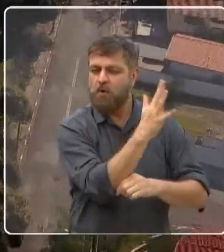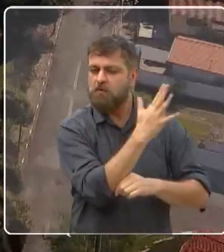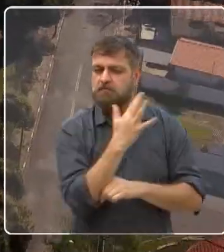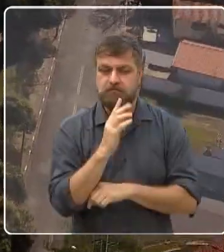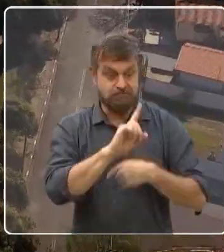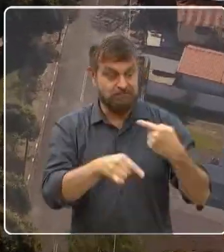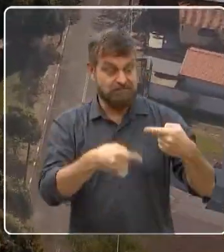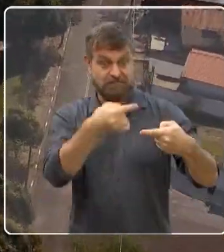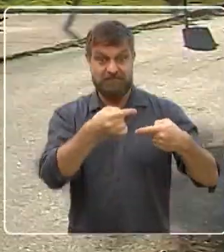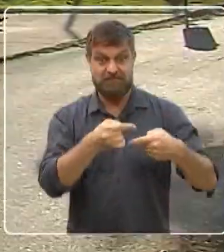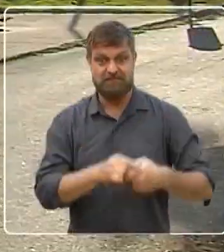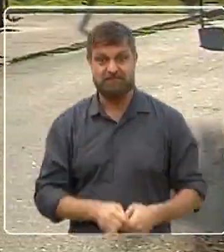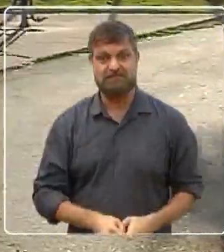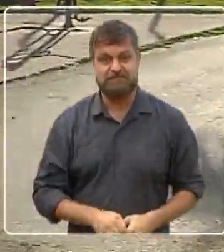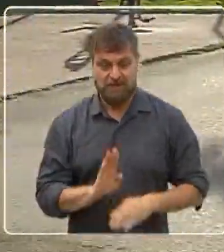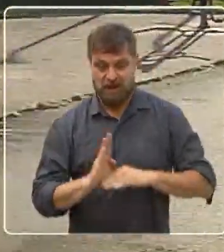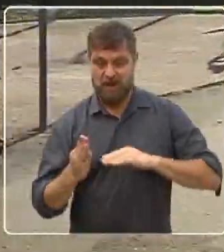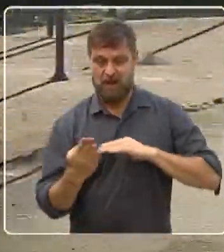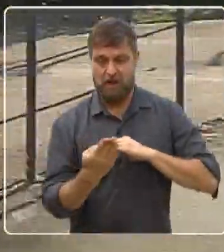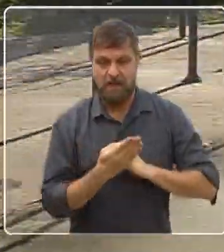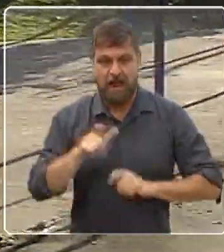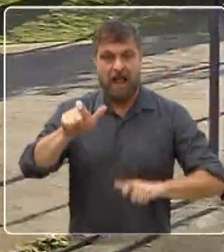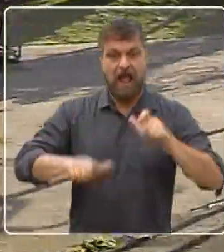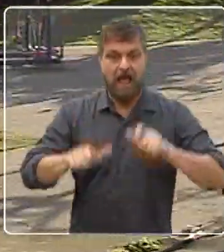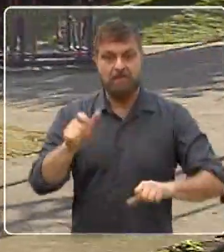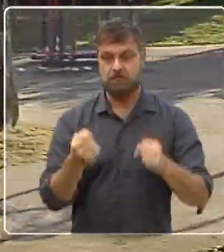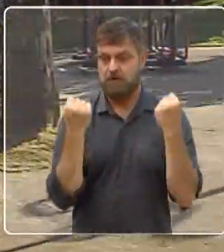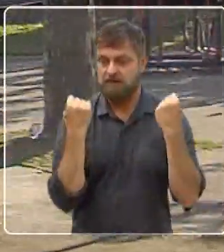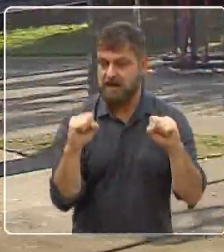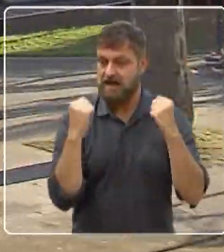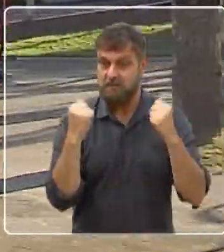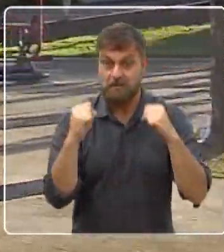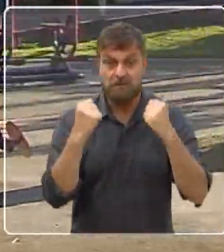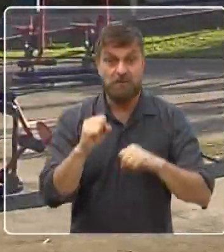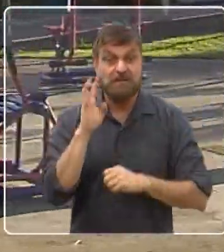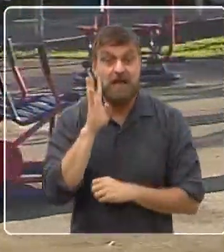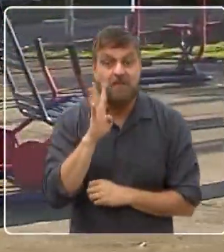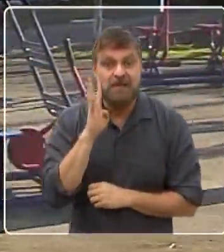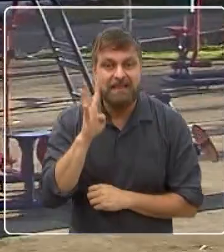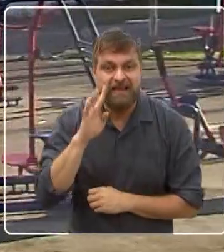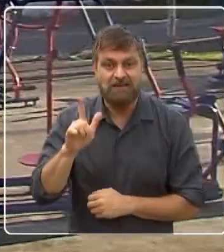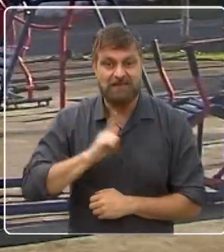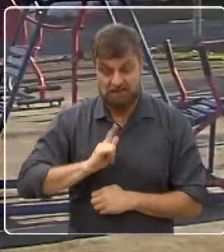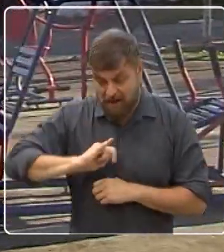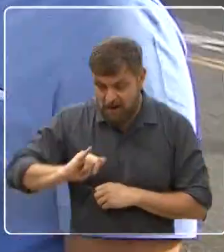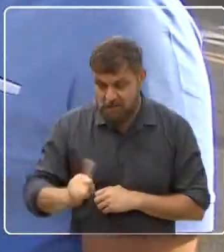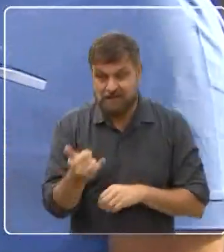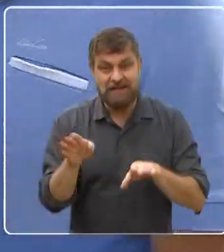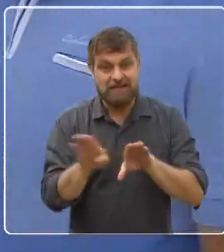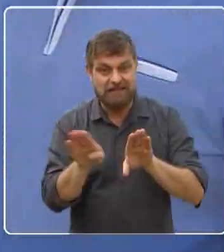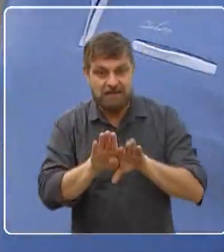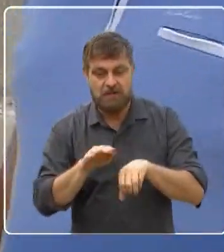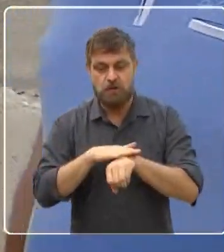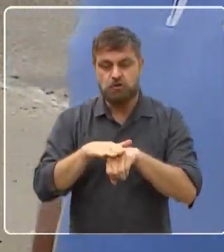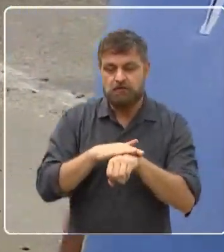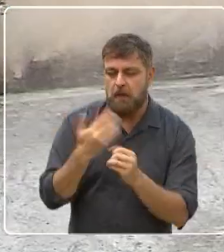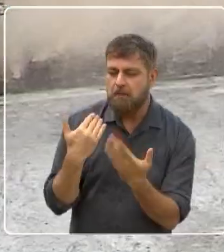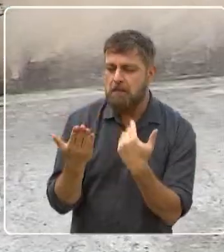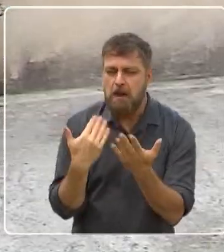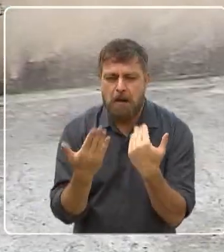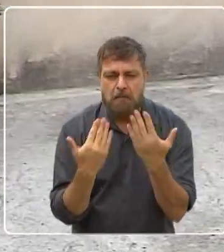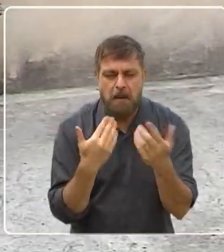sucesso aqui no bairro, a galera faz exercício, é muito legal. A gente, claro que teve oportunidade também de conversar com os